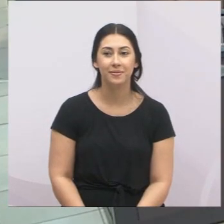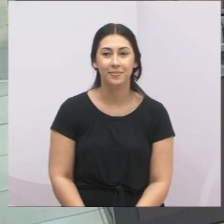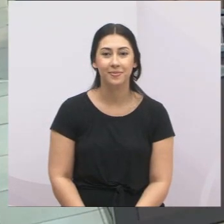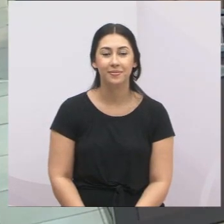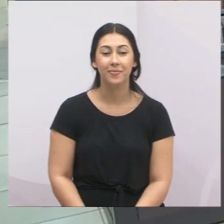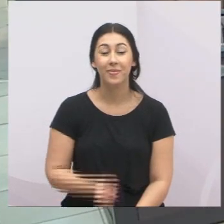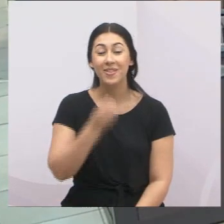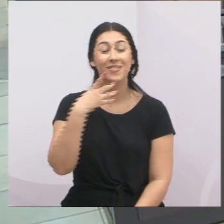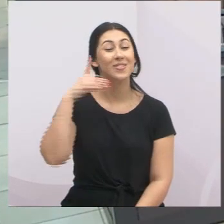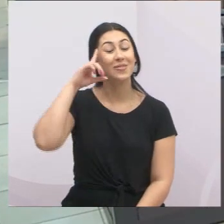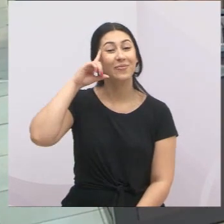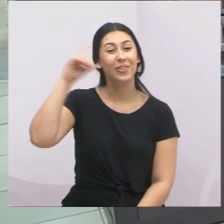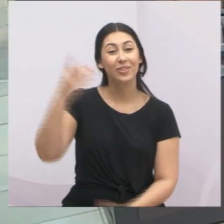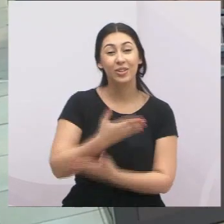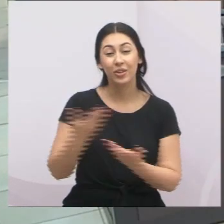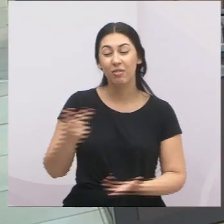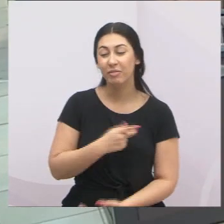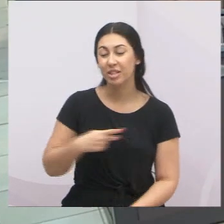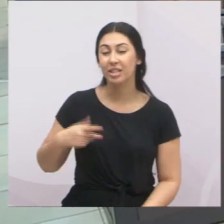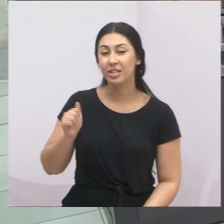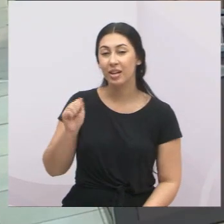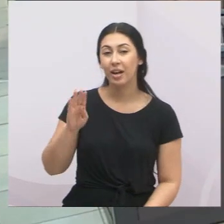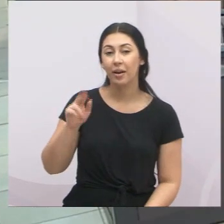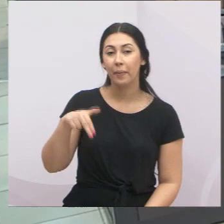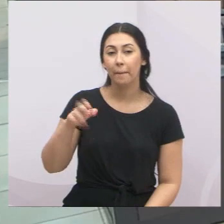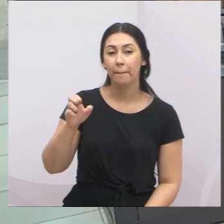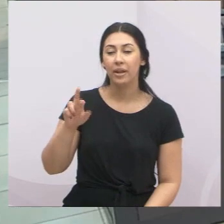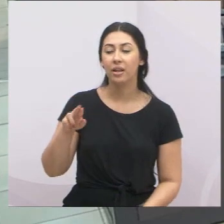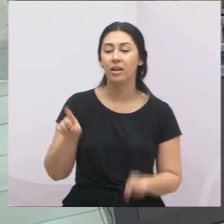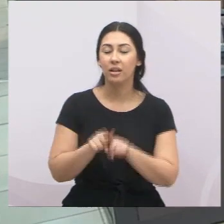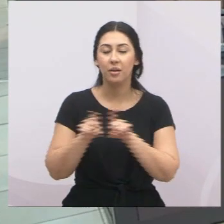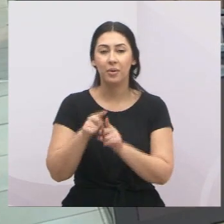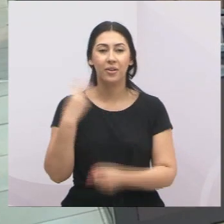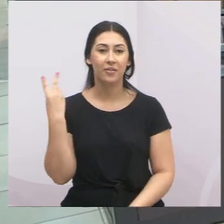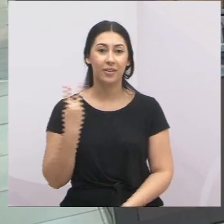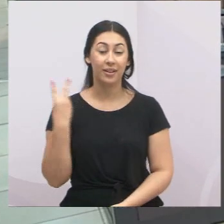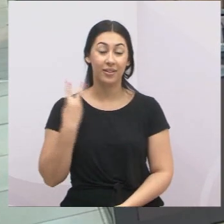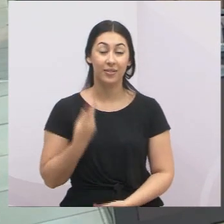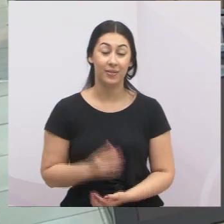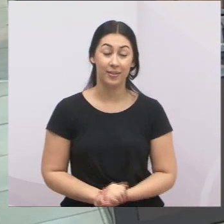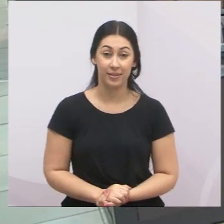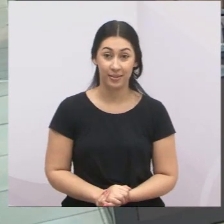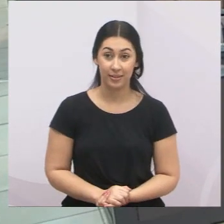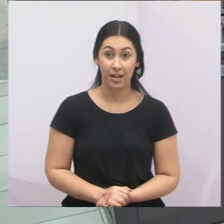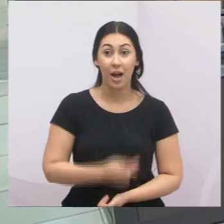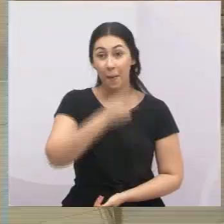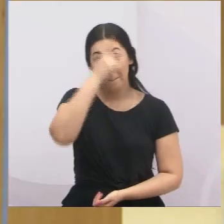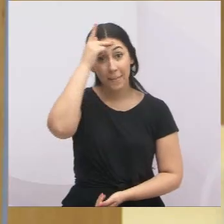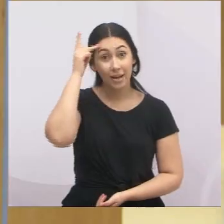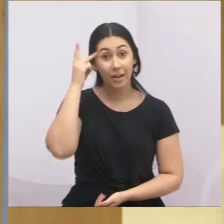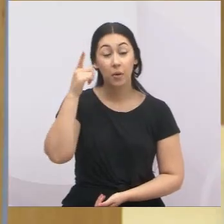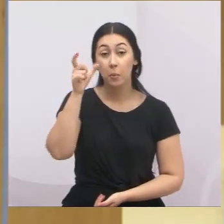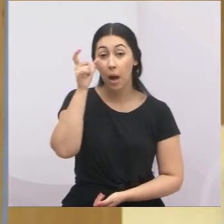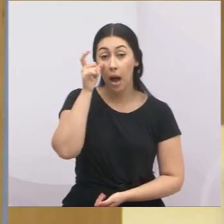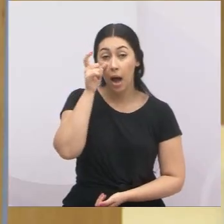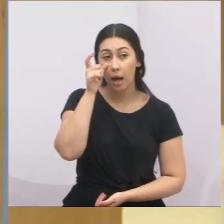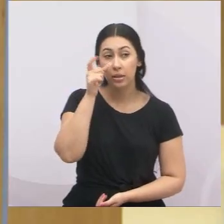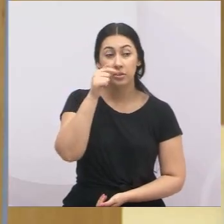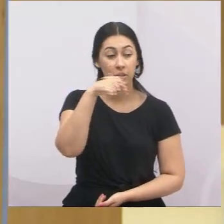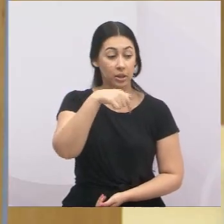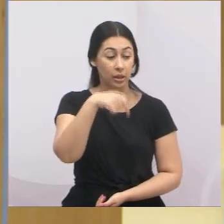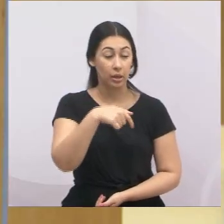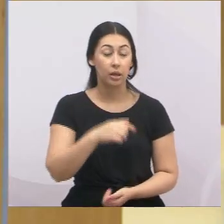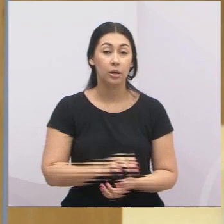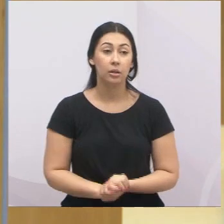Bom dia a todos, presidente Abner, nobres colegas vereadores e os munícipes que nos acompanham aqui na galeria